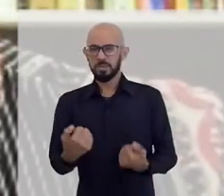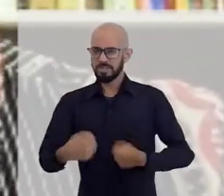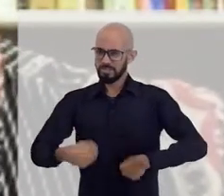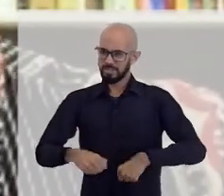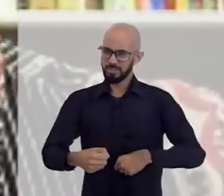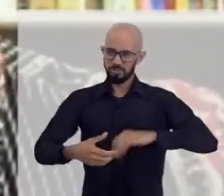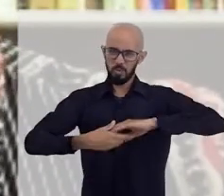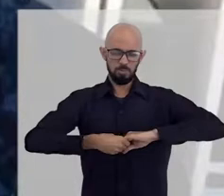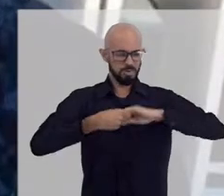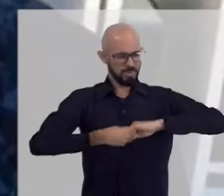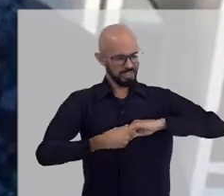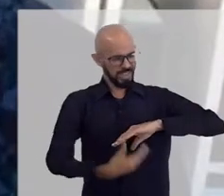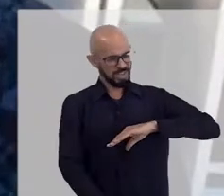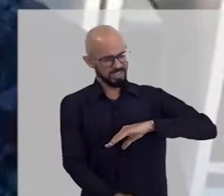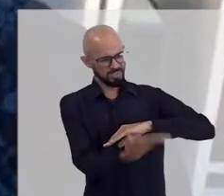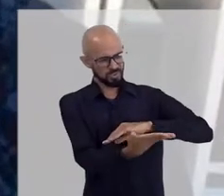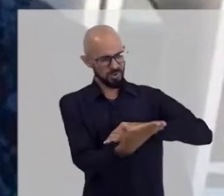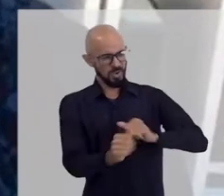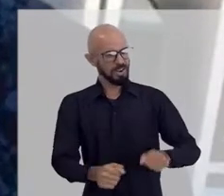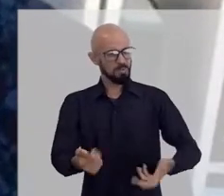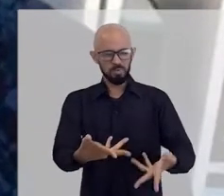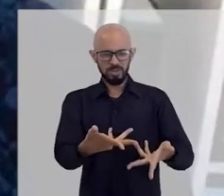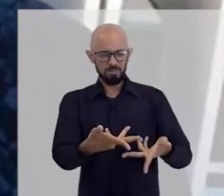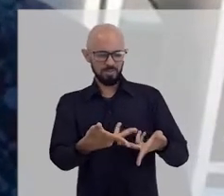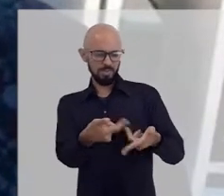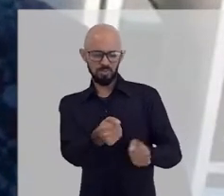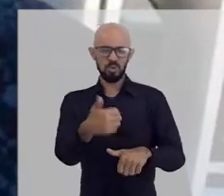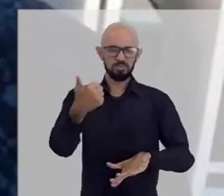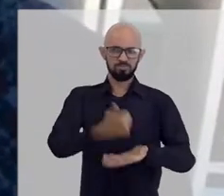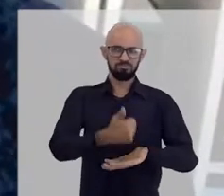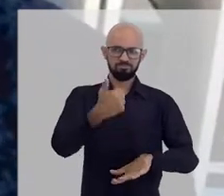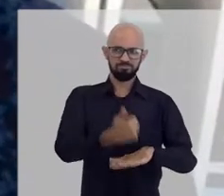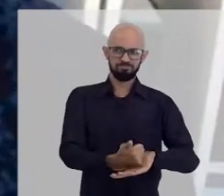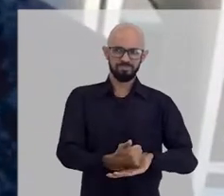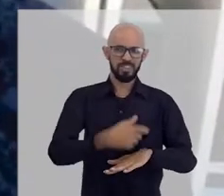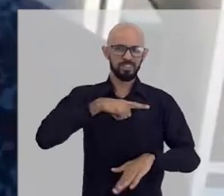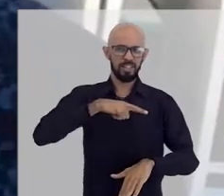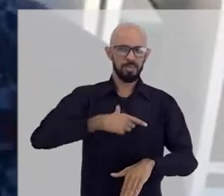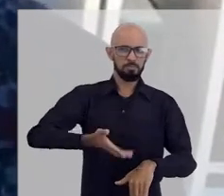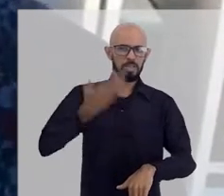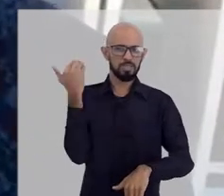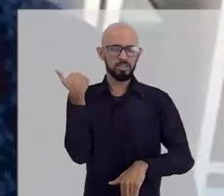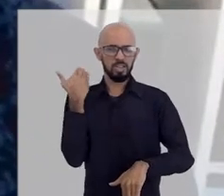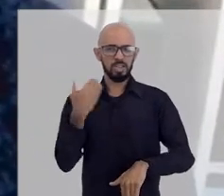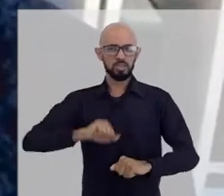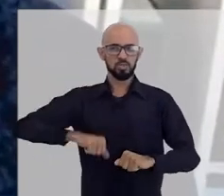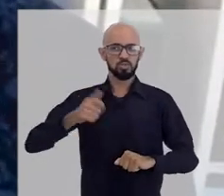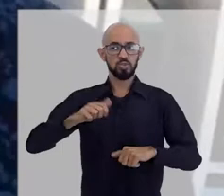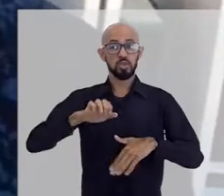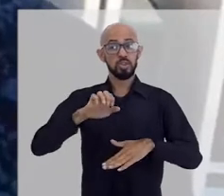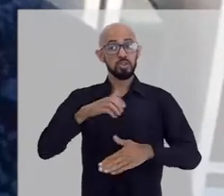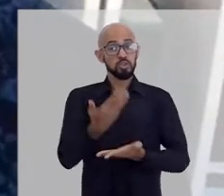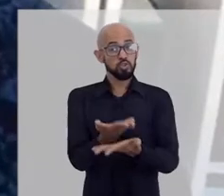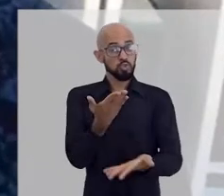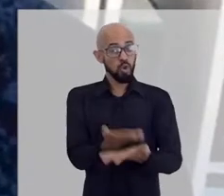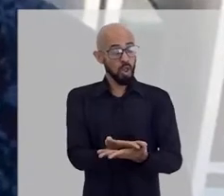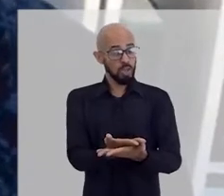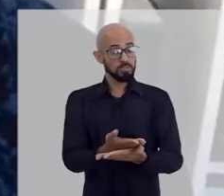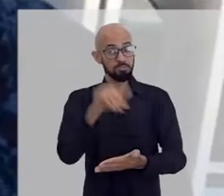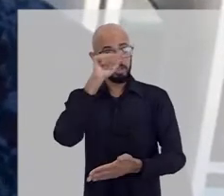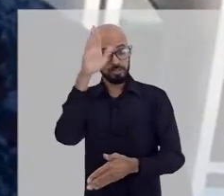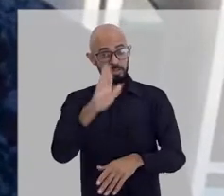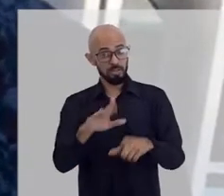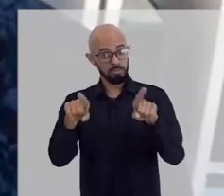efusivamente por sua carreira brilhante, que inclui passagem por instituições brasileiras e internacionais de primeira